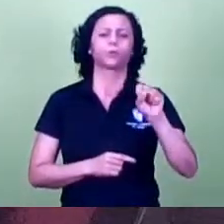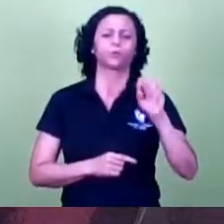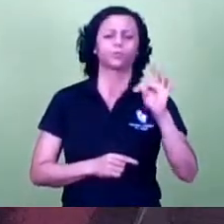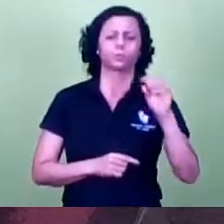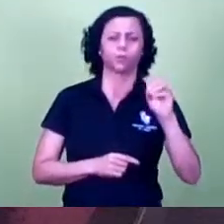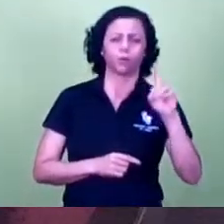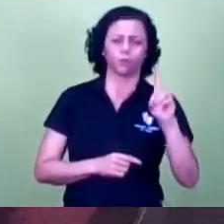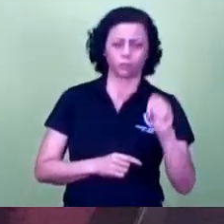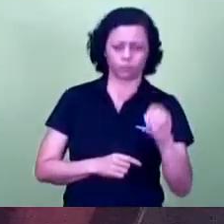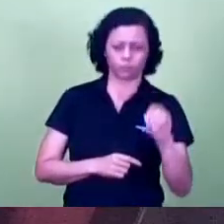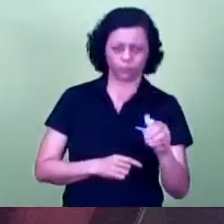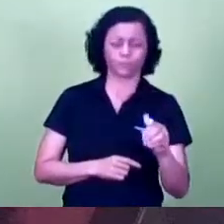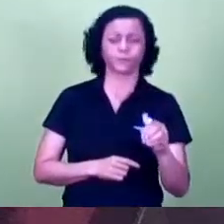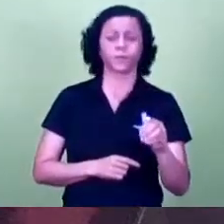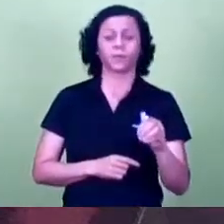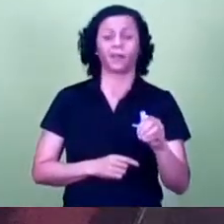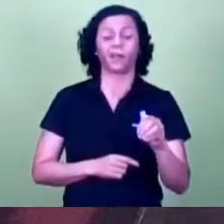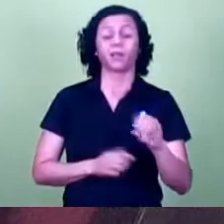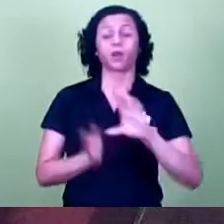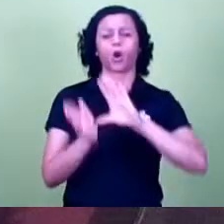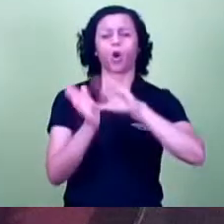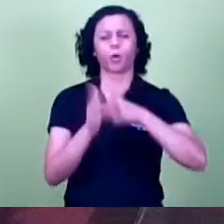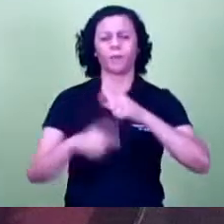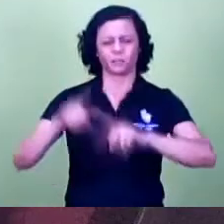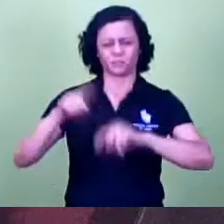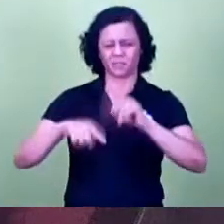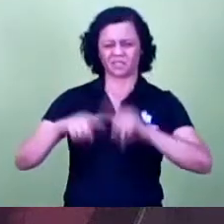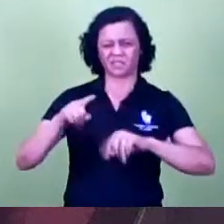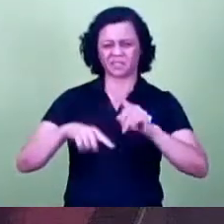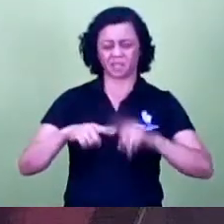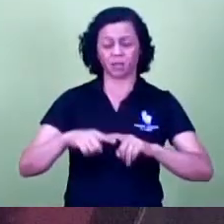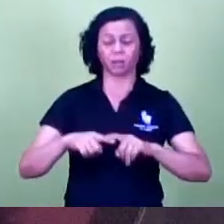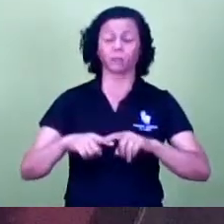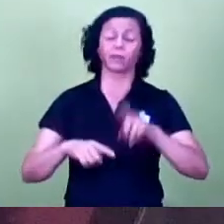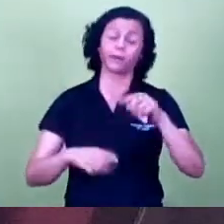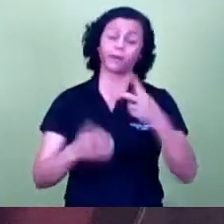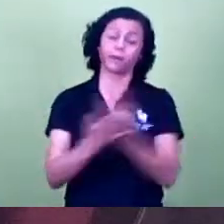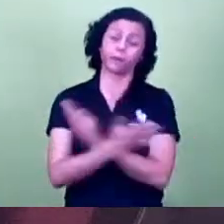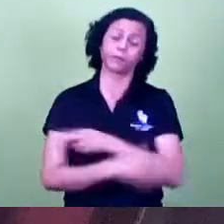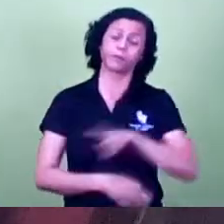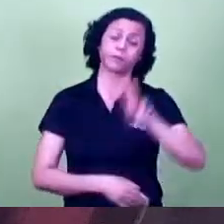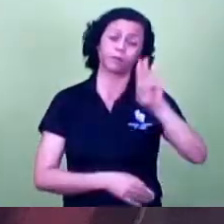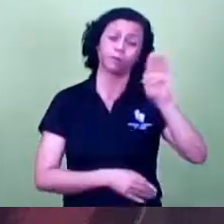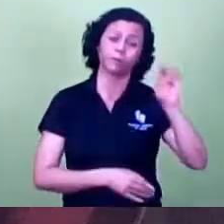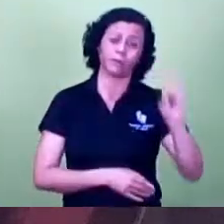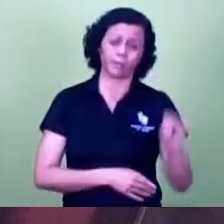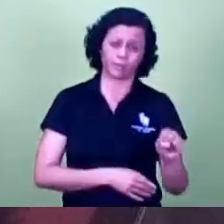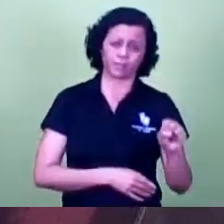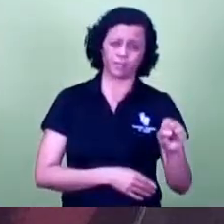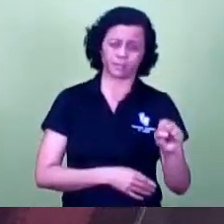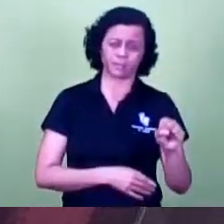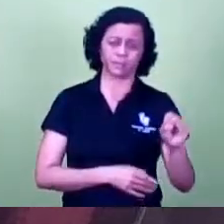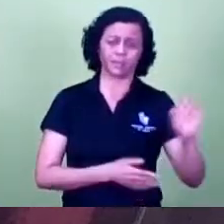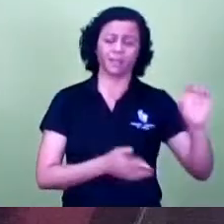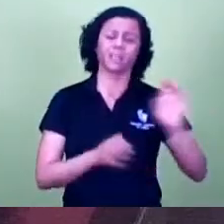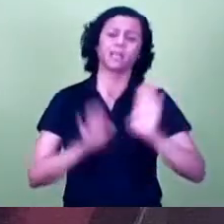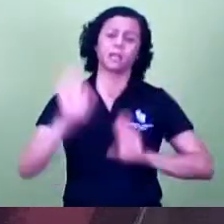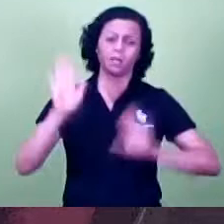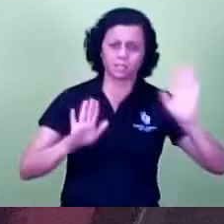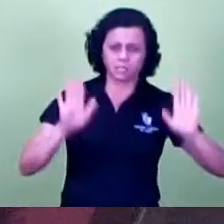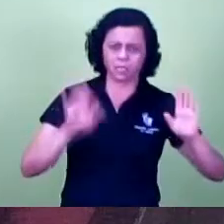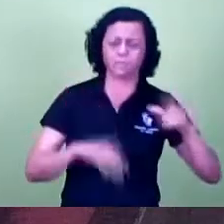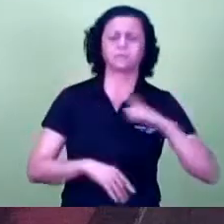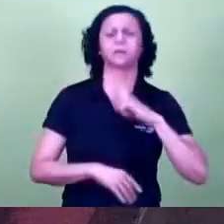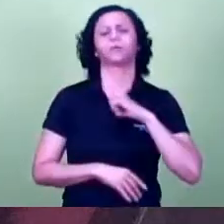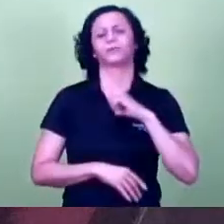materiais que estavam ali, ali seria uma unidade básica de saúde, que foi licitada com recursos que estavam garantidos, na